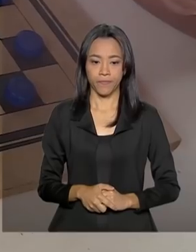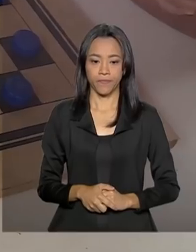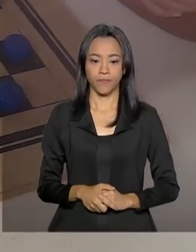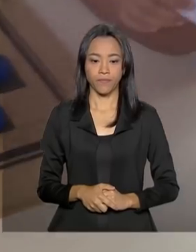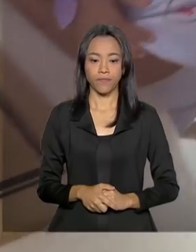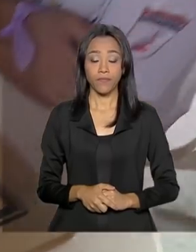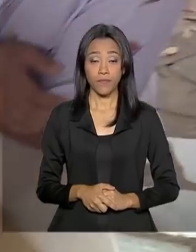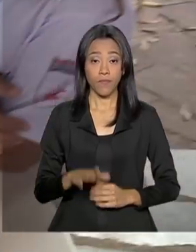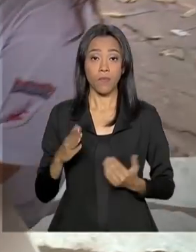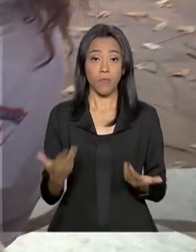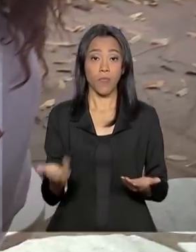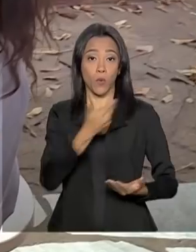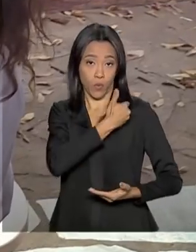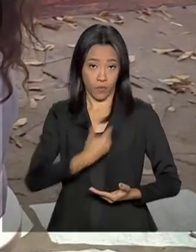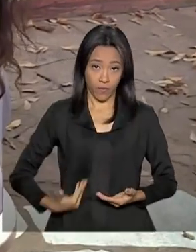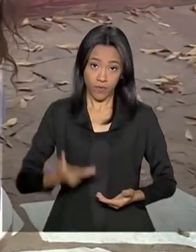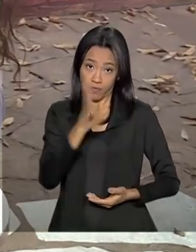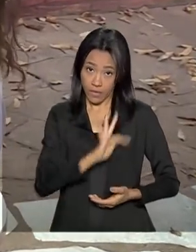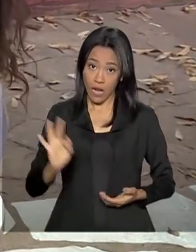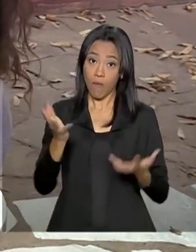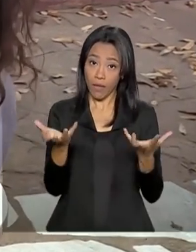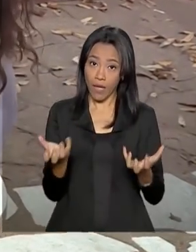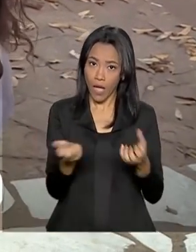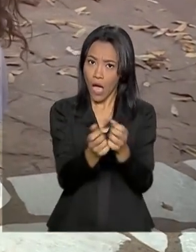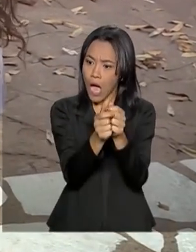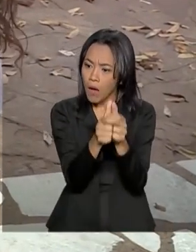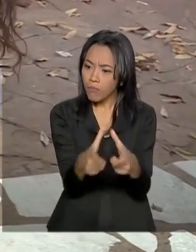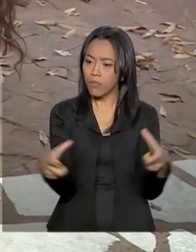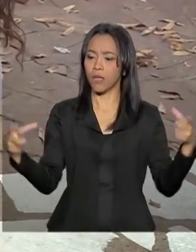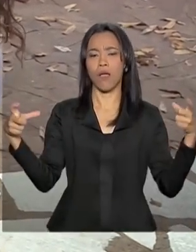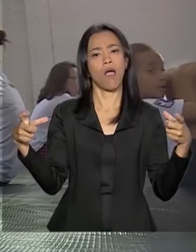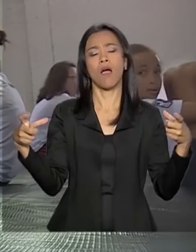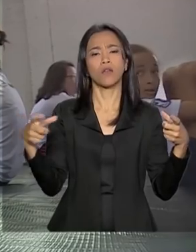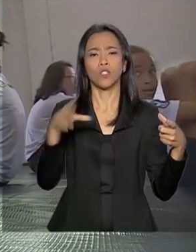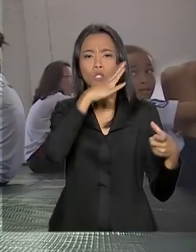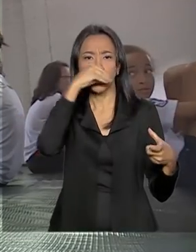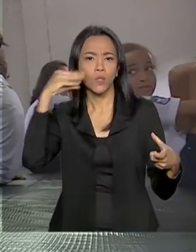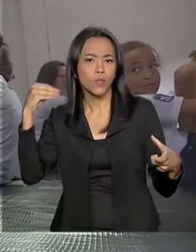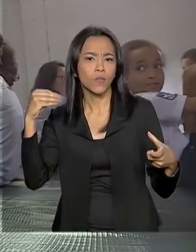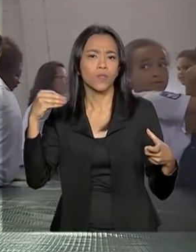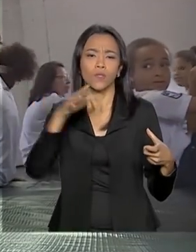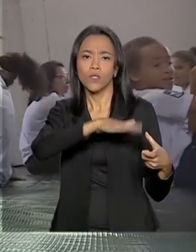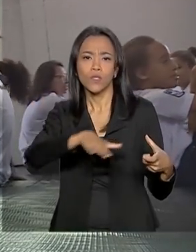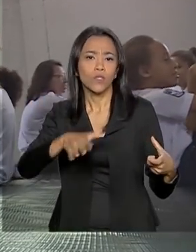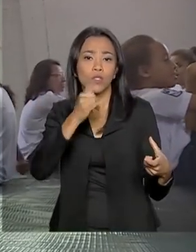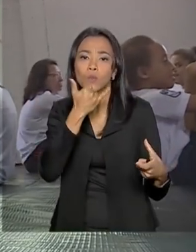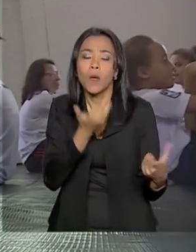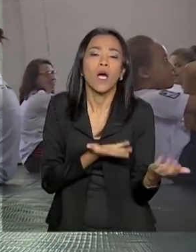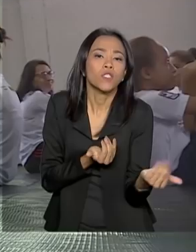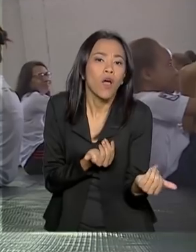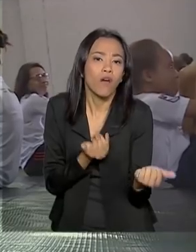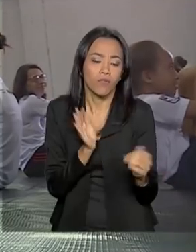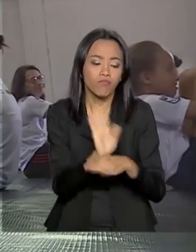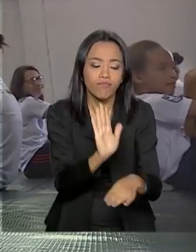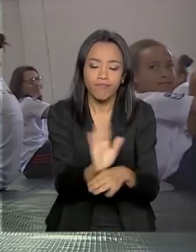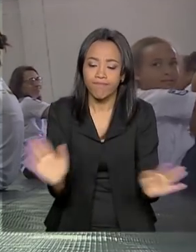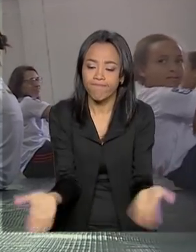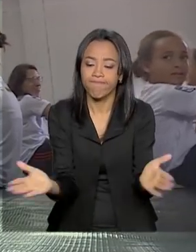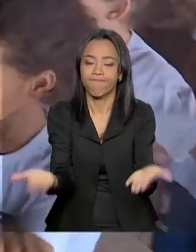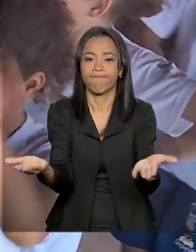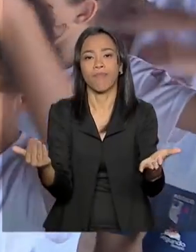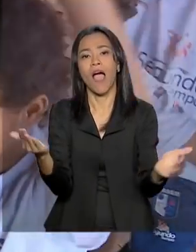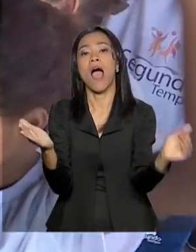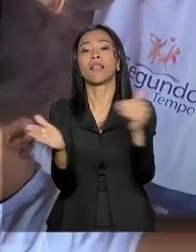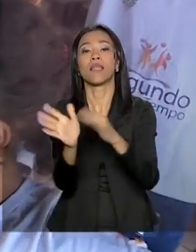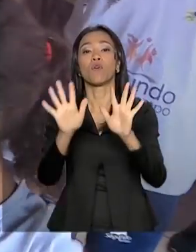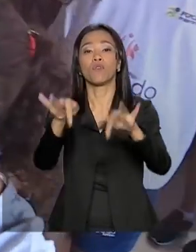O governo federal quer ampliar o número de jovens atendidos. A meta é chegar até o final do ano atendendo mais